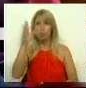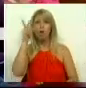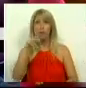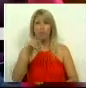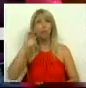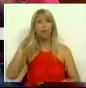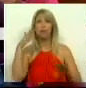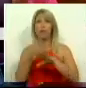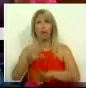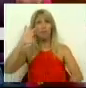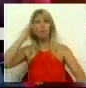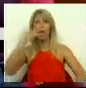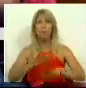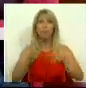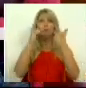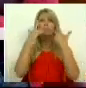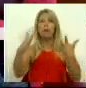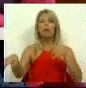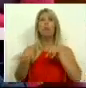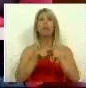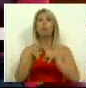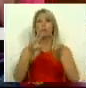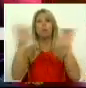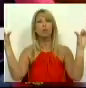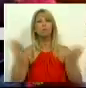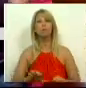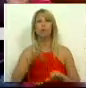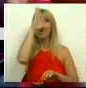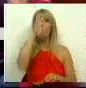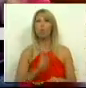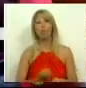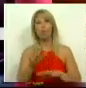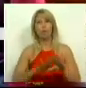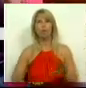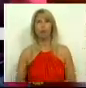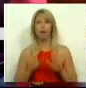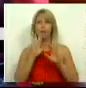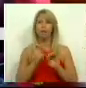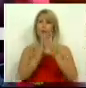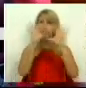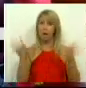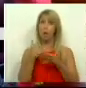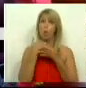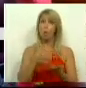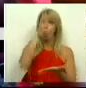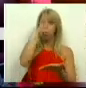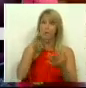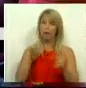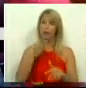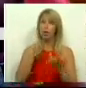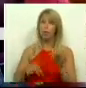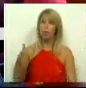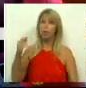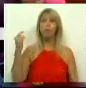pelas políticas nefastas que este Governo tem promovido. E que fica uma coisa muito clara, o apoio que o Governo tem aqui no Parlamento